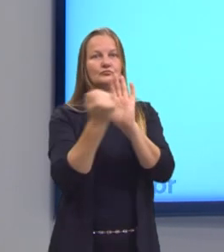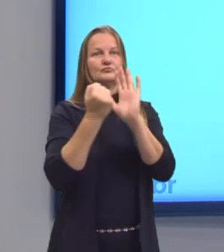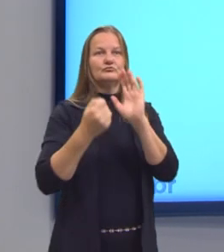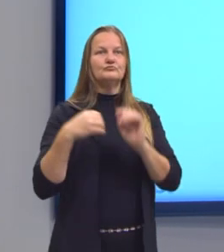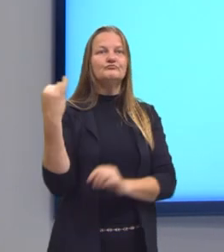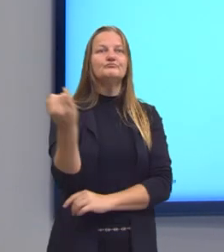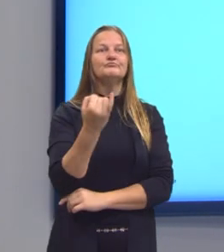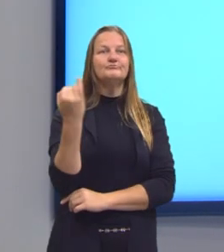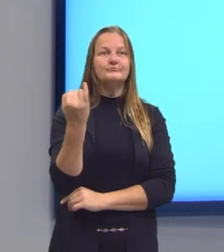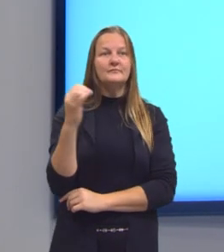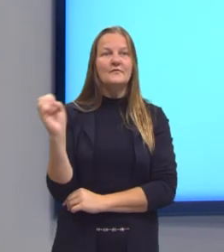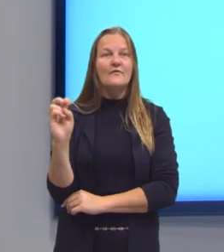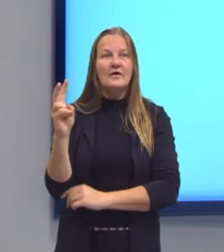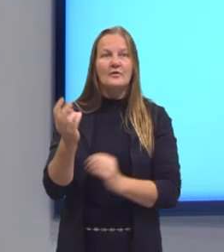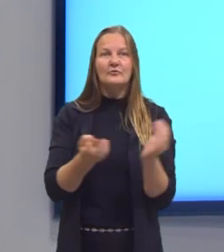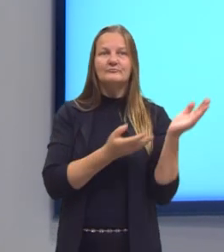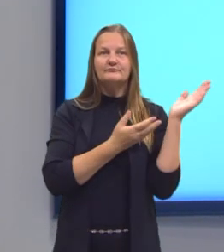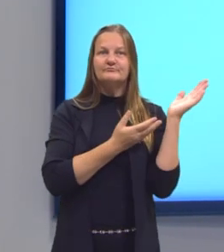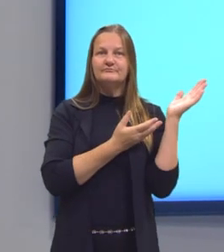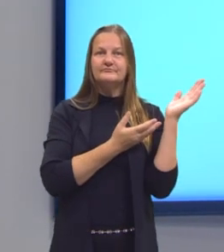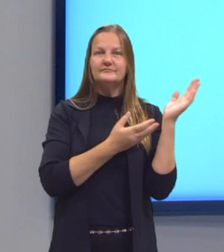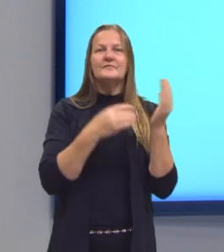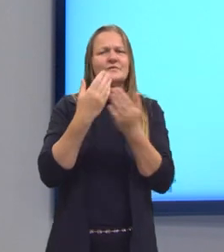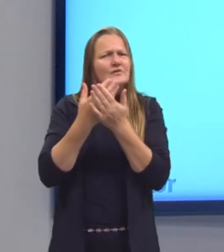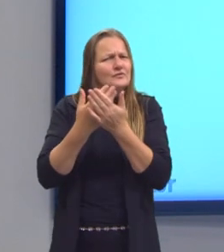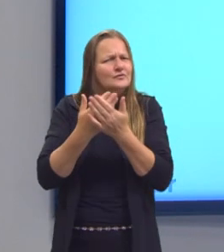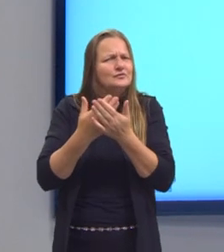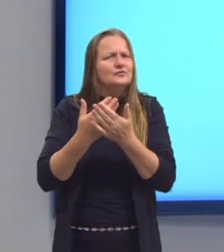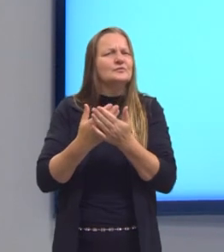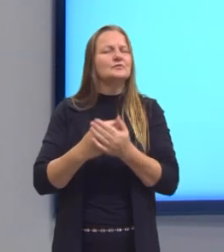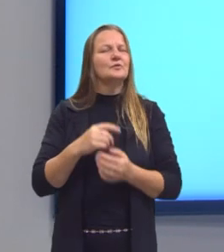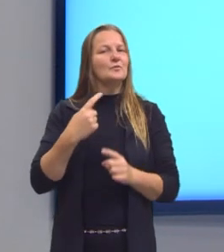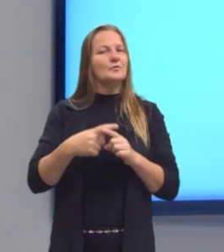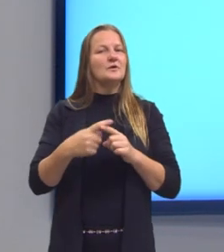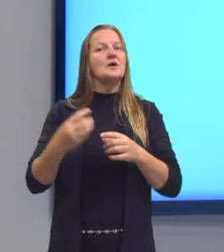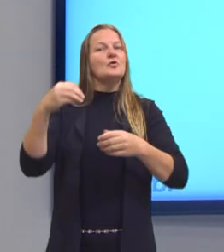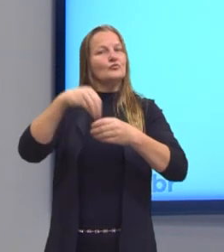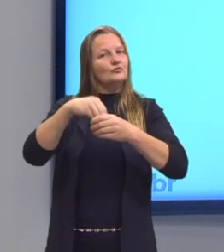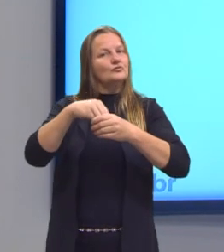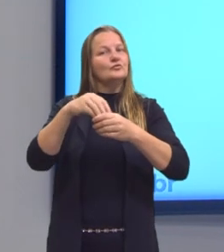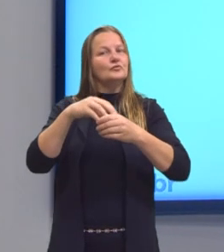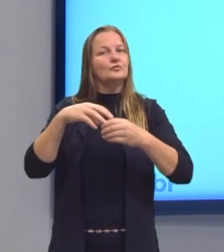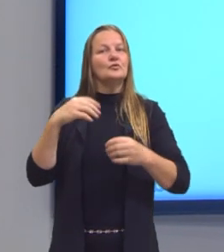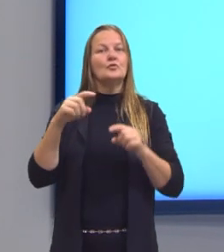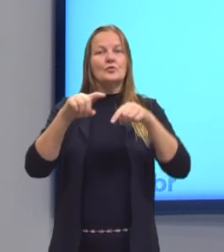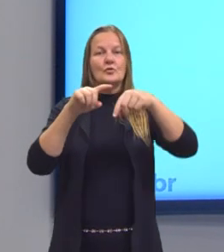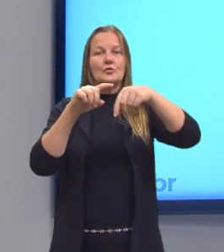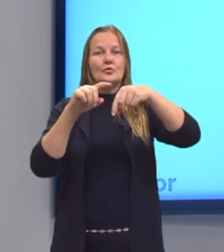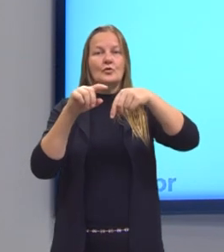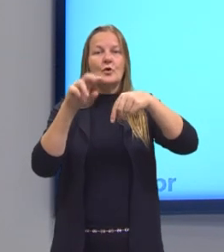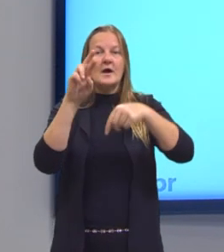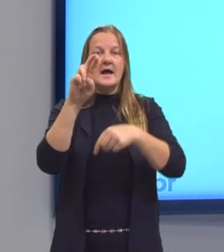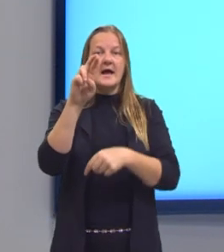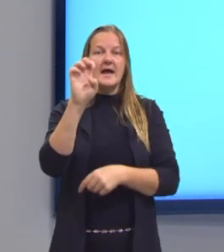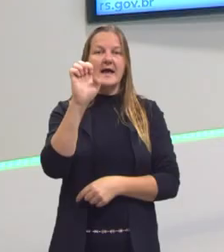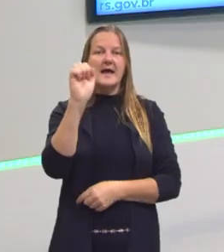esses valores aqui, nós já estudamos, né? E vimos que eles fazem parte dos números reais.